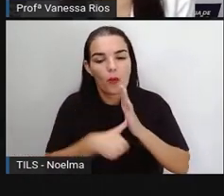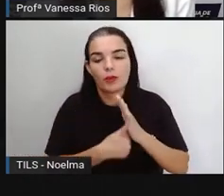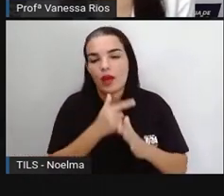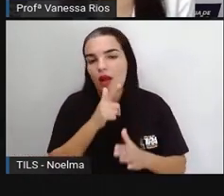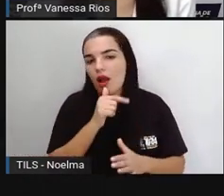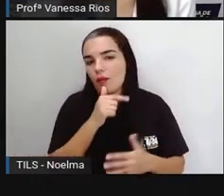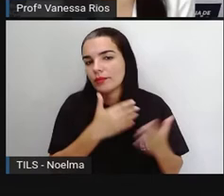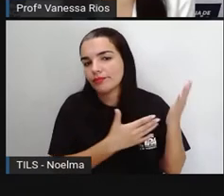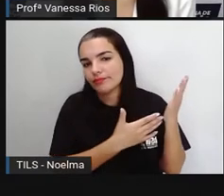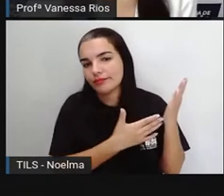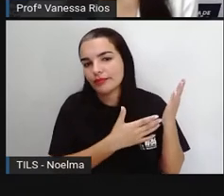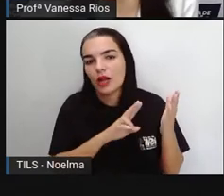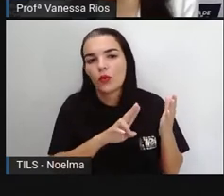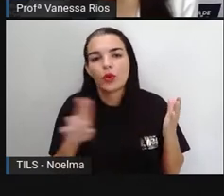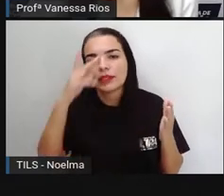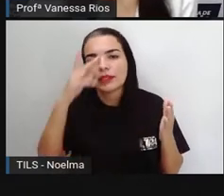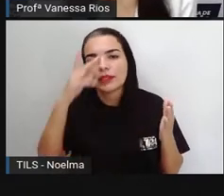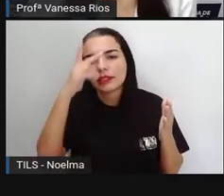fotografia.